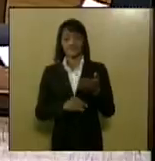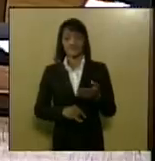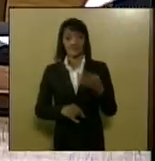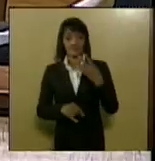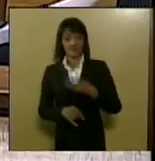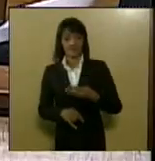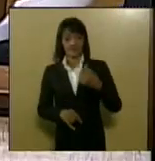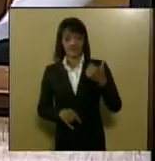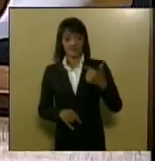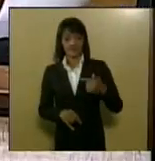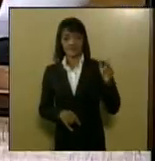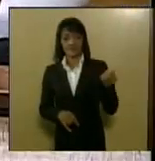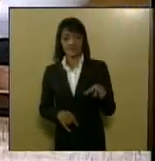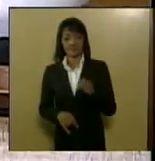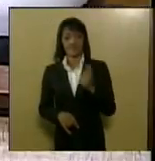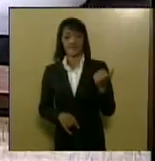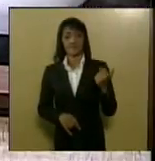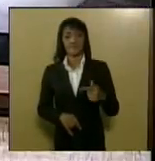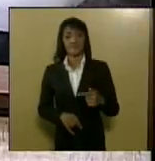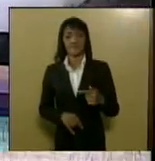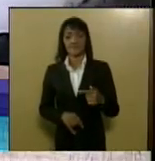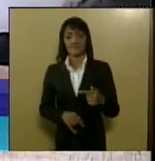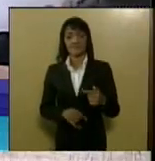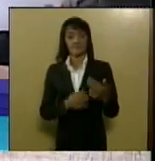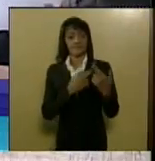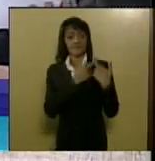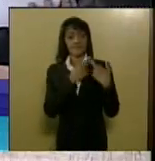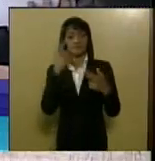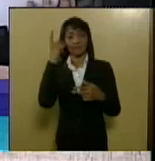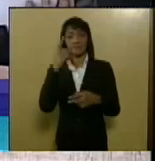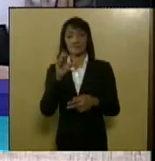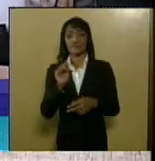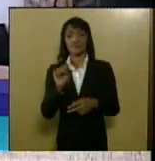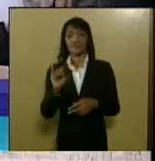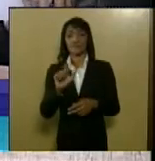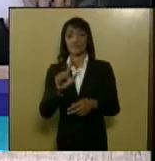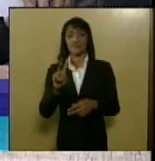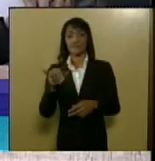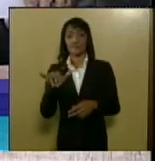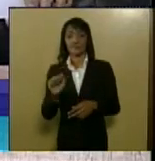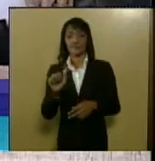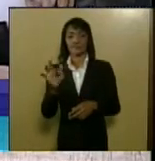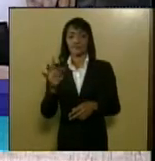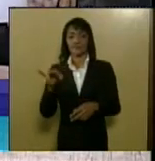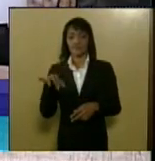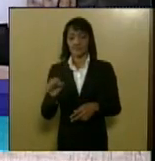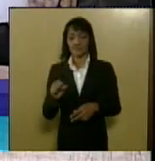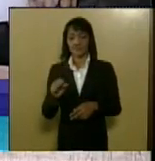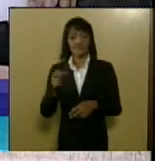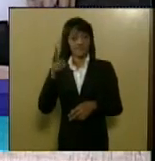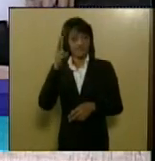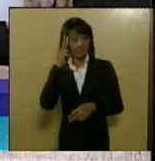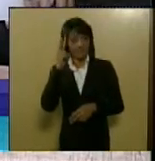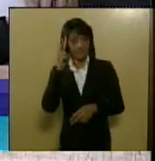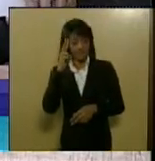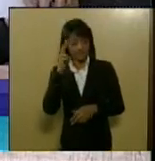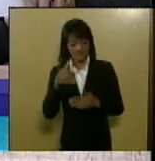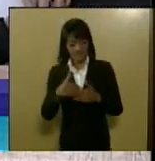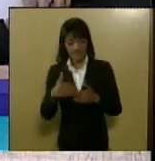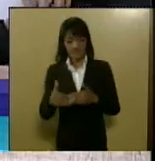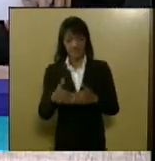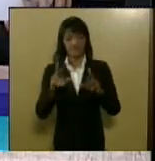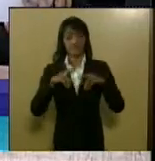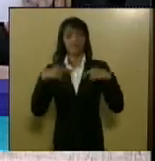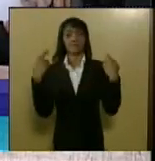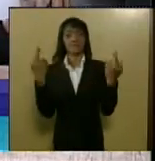417 barra 2017 que é da autoria da ditada Silvia Fontes que vai utilizar segunda-feira próxima o